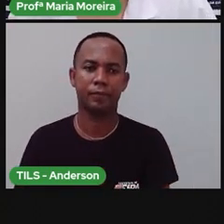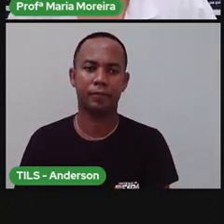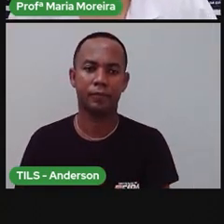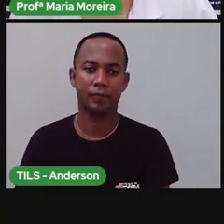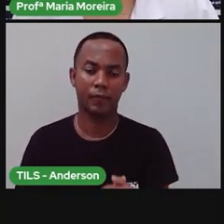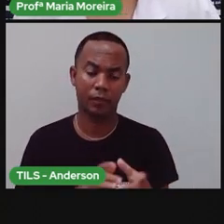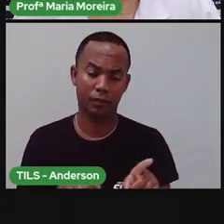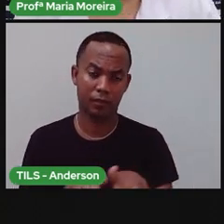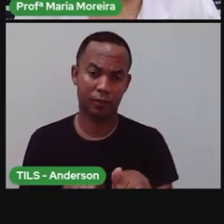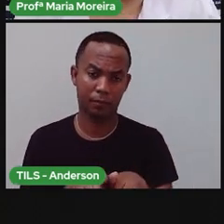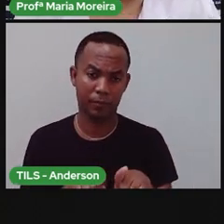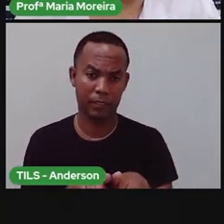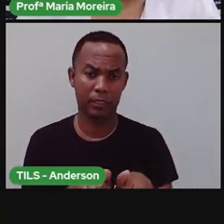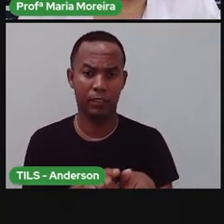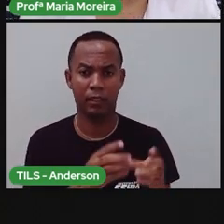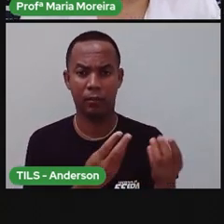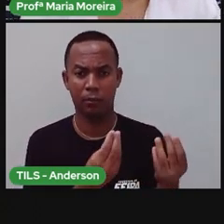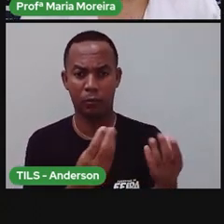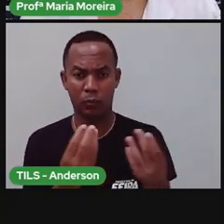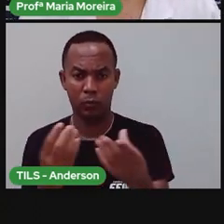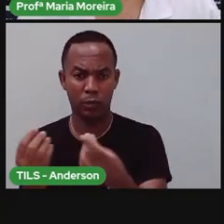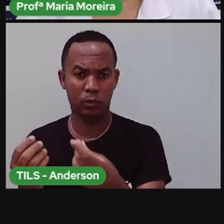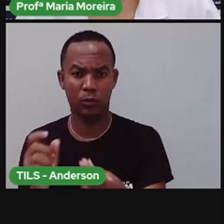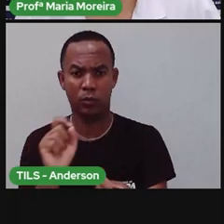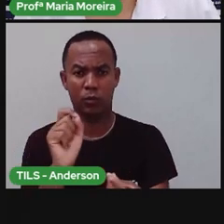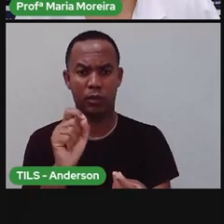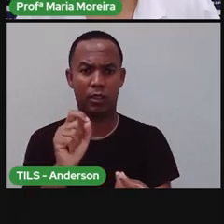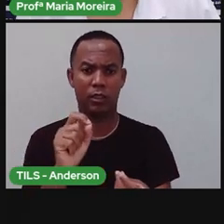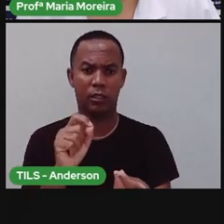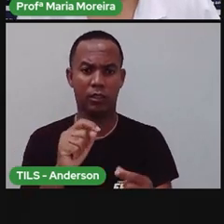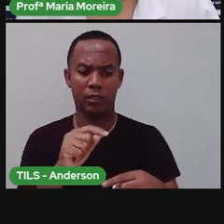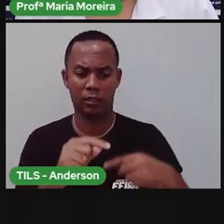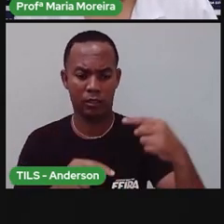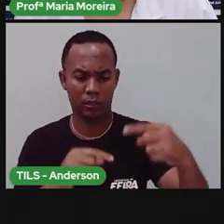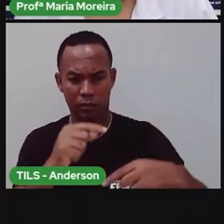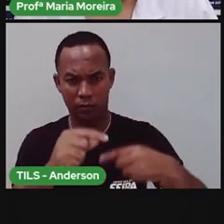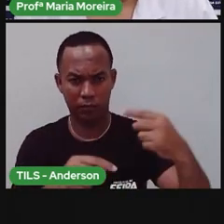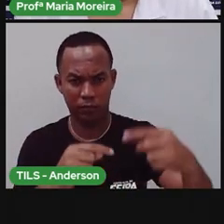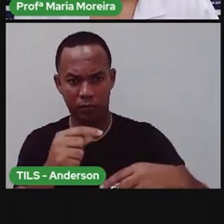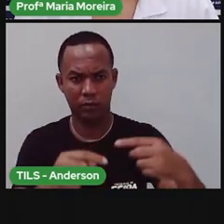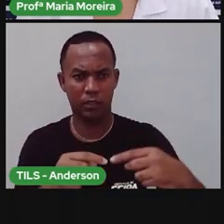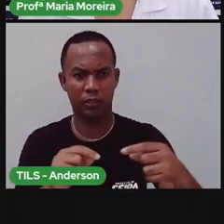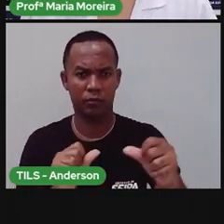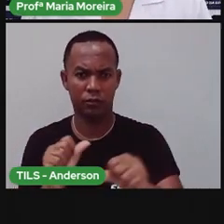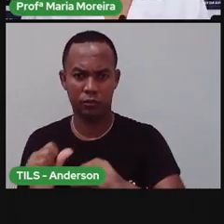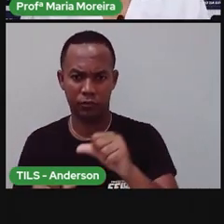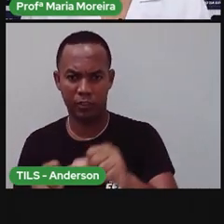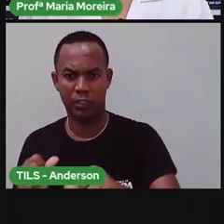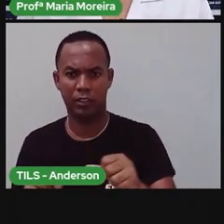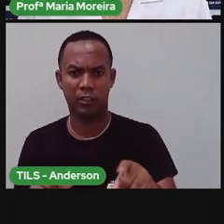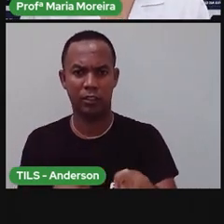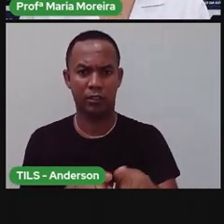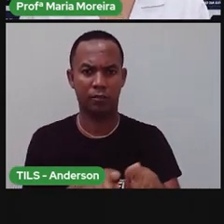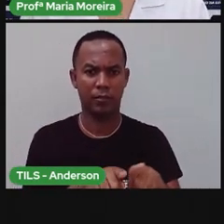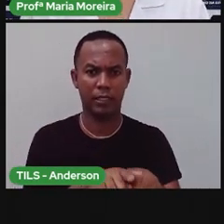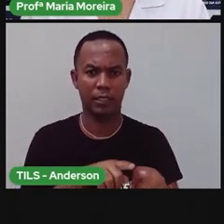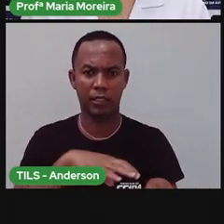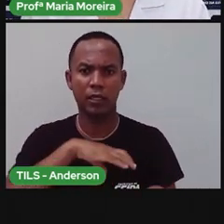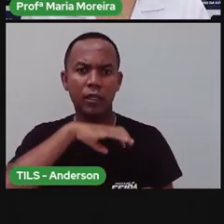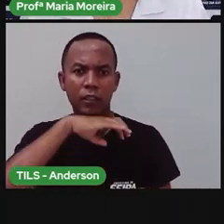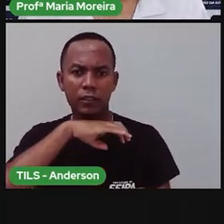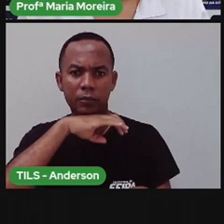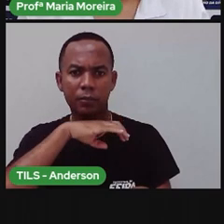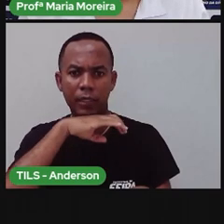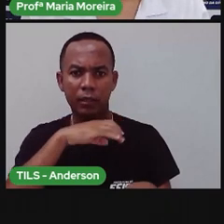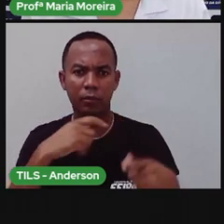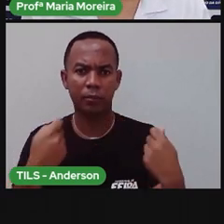isso que muitos definem a evolução também como a descendência com modificação. Então, um animal, ele precisou se